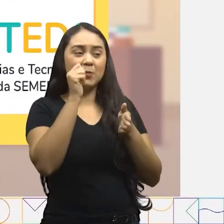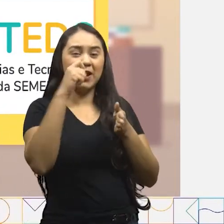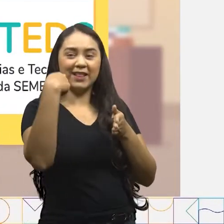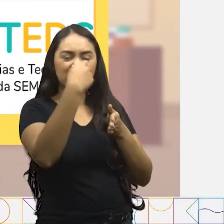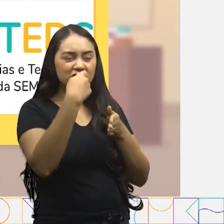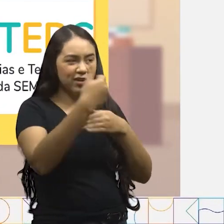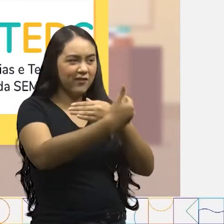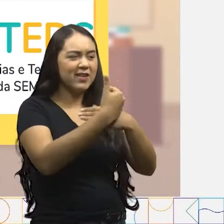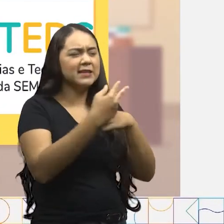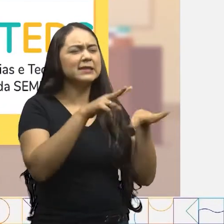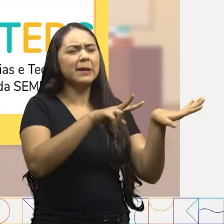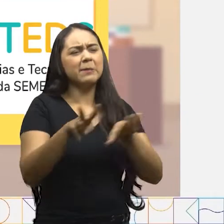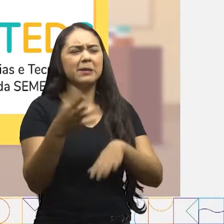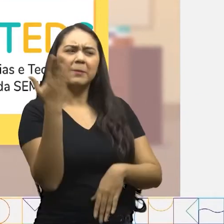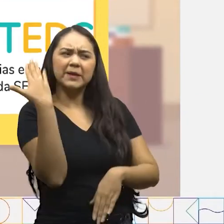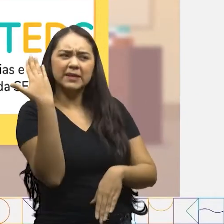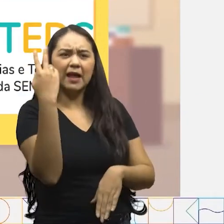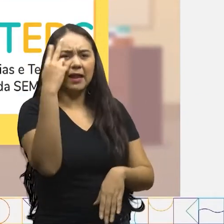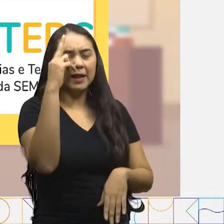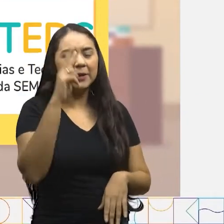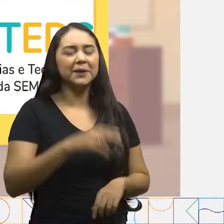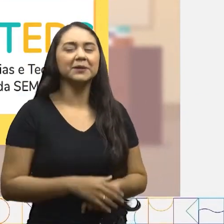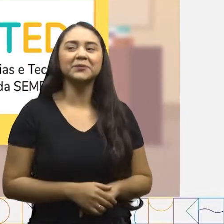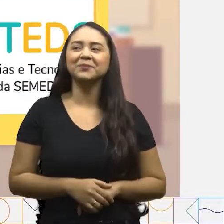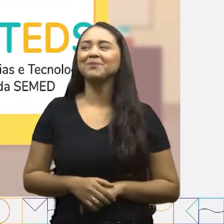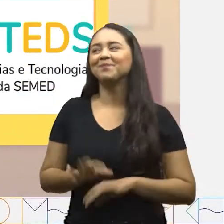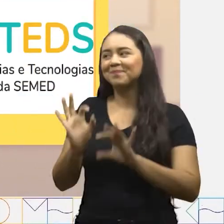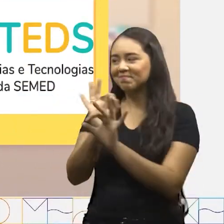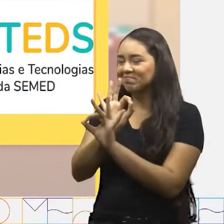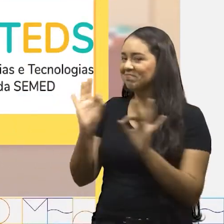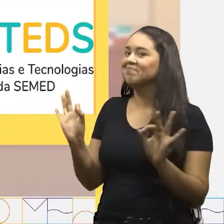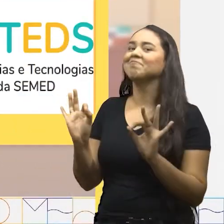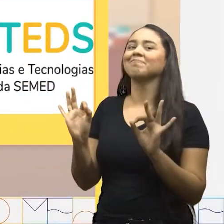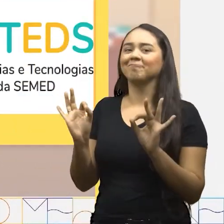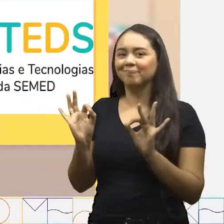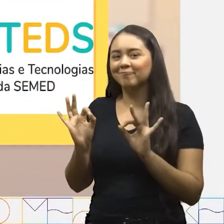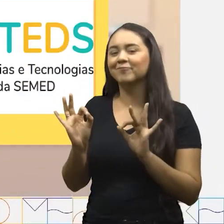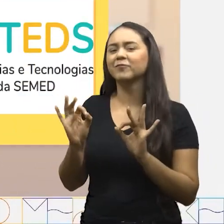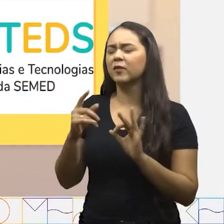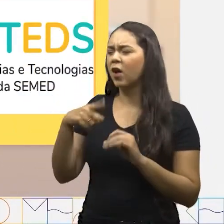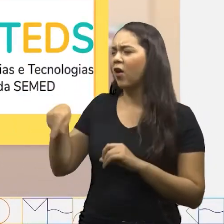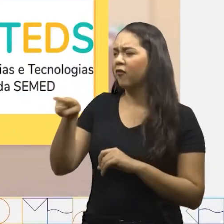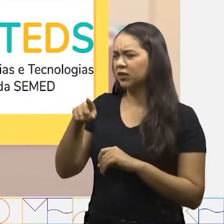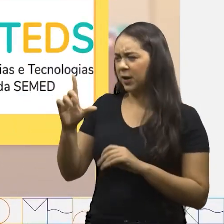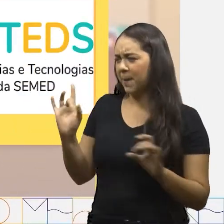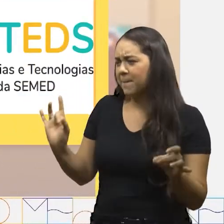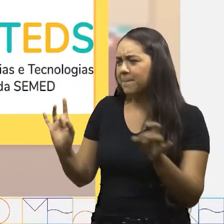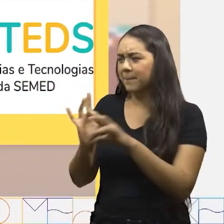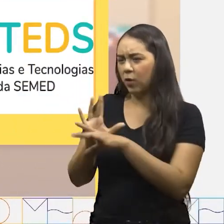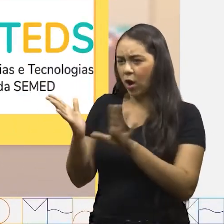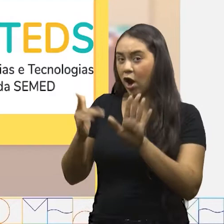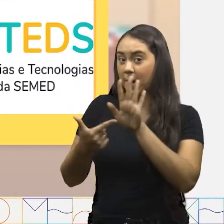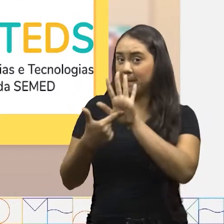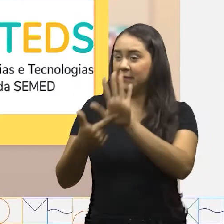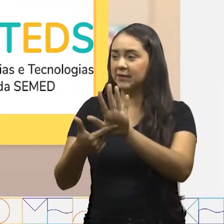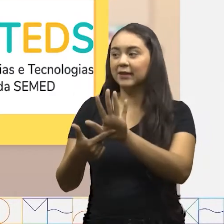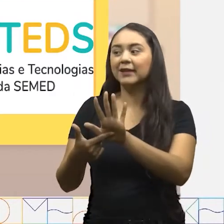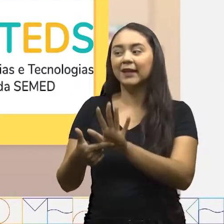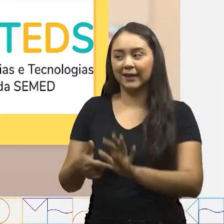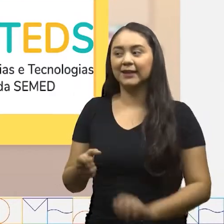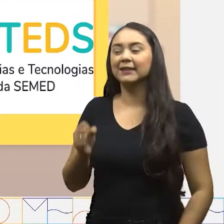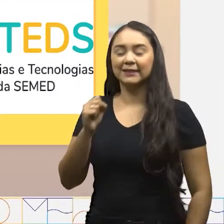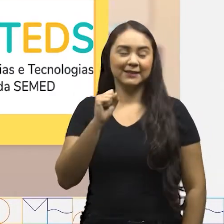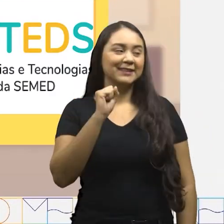dentista veio aqui, semana passada! Ah, que ótimo! Hum, vocês estão prontos para apresentar?